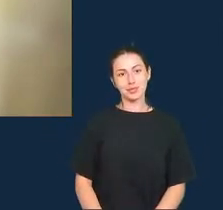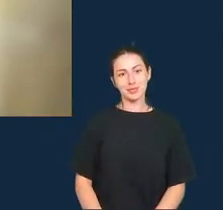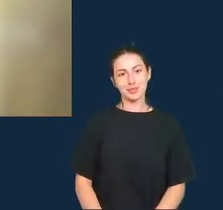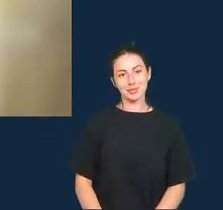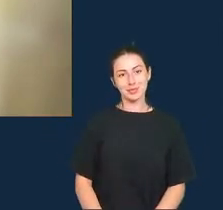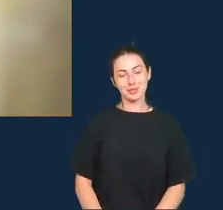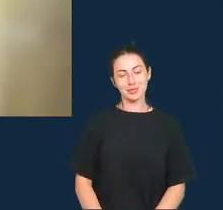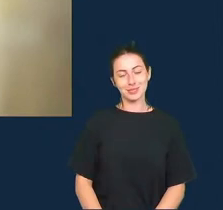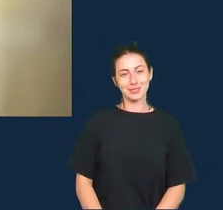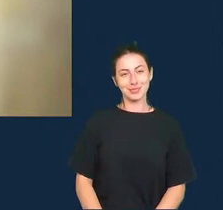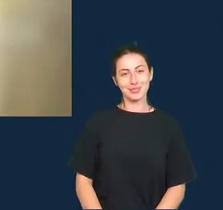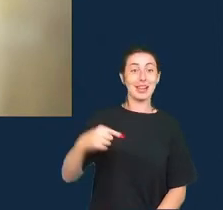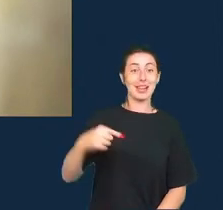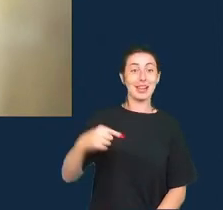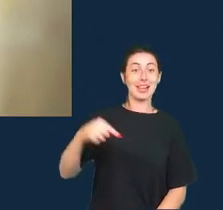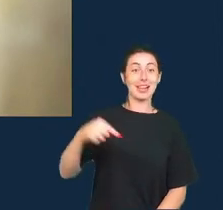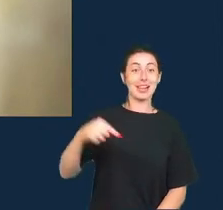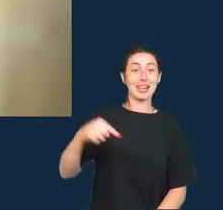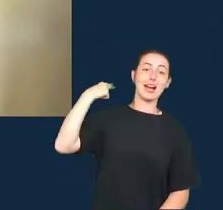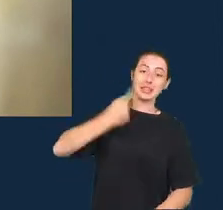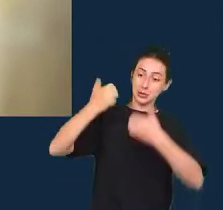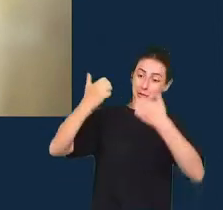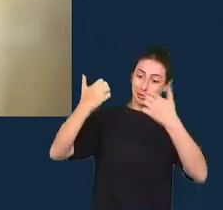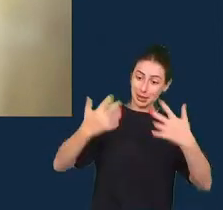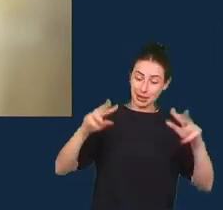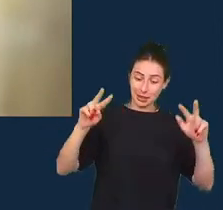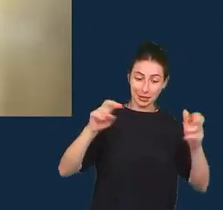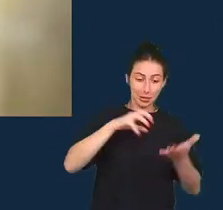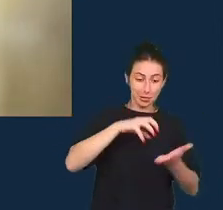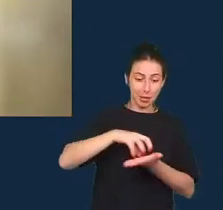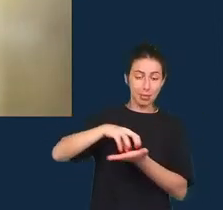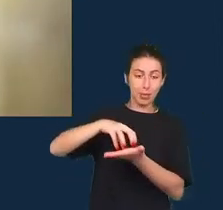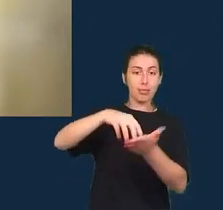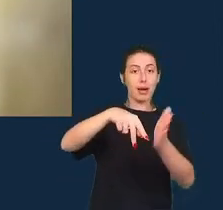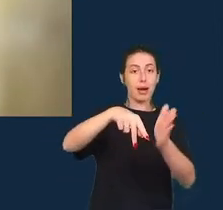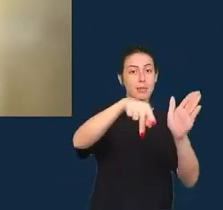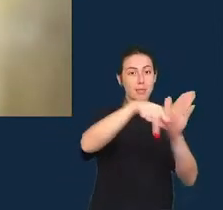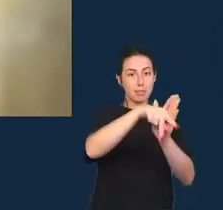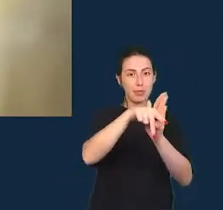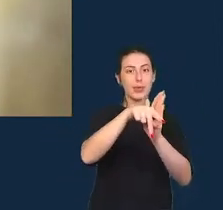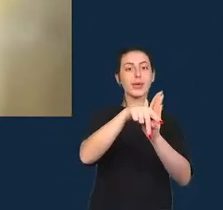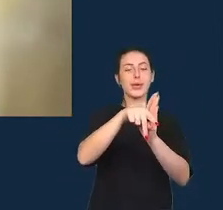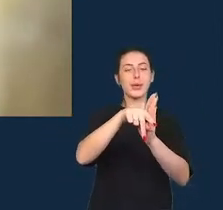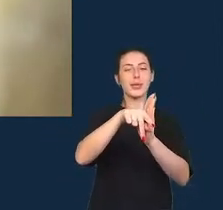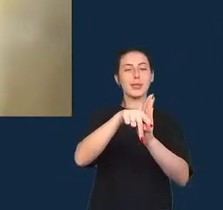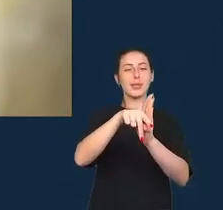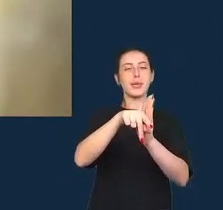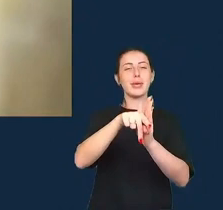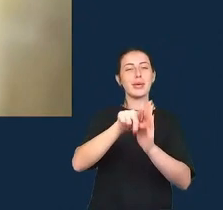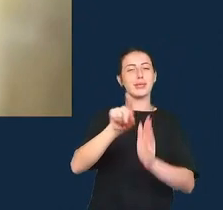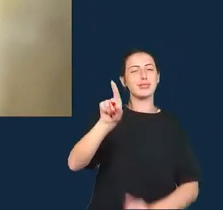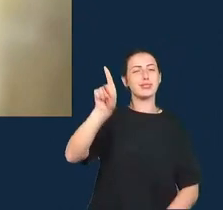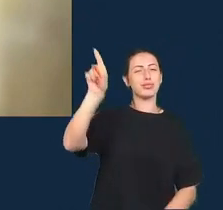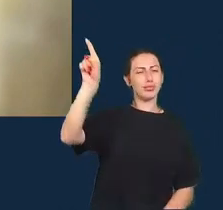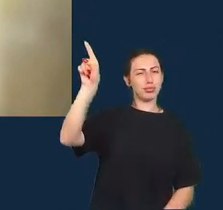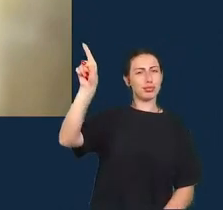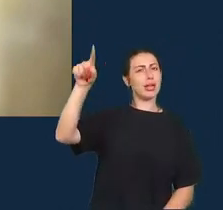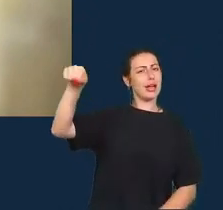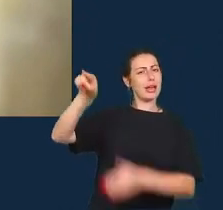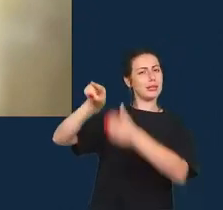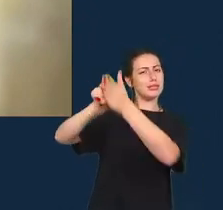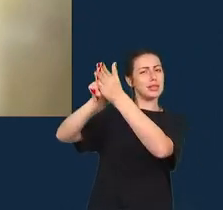da agência das Nações Unidas todo esse trabalho que levou a esses grandes números que